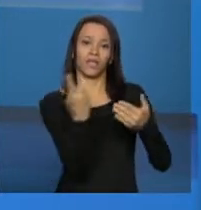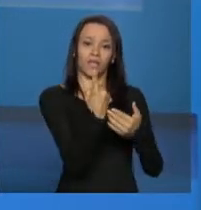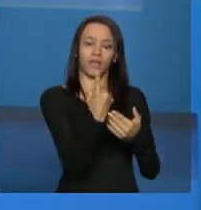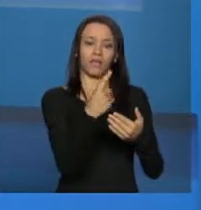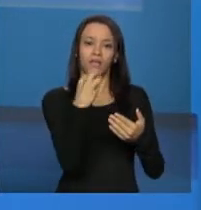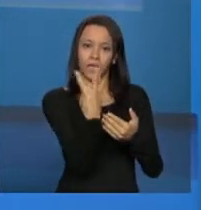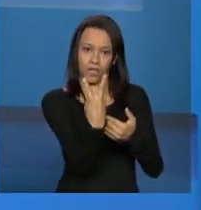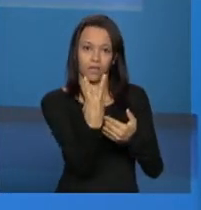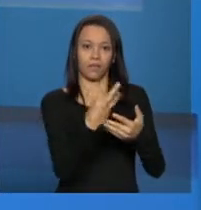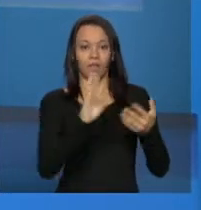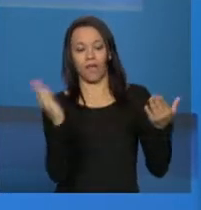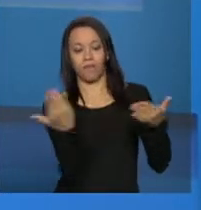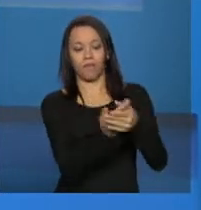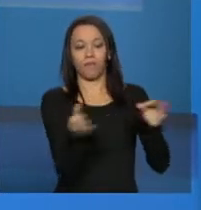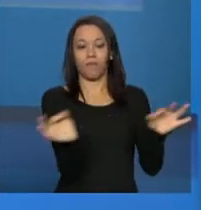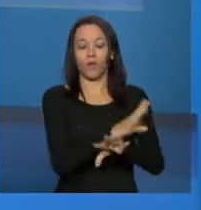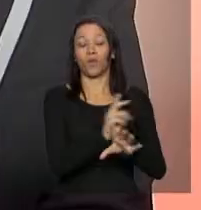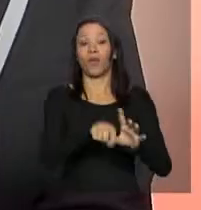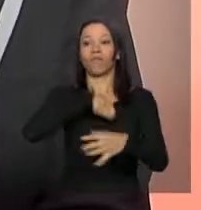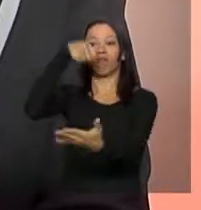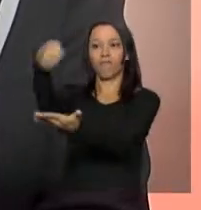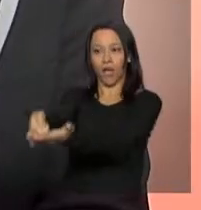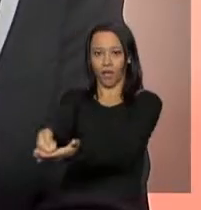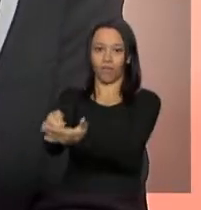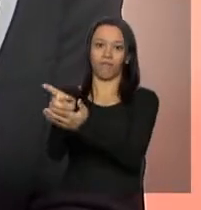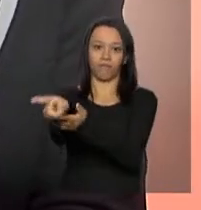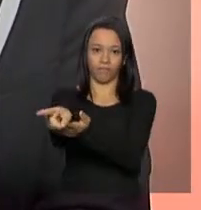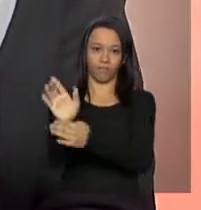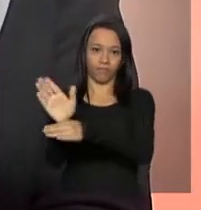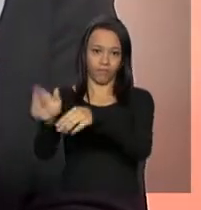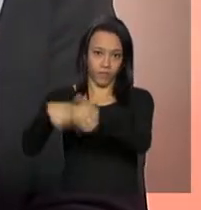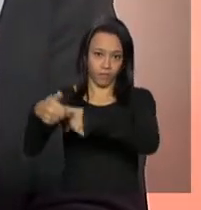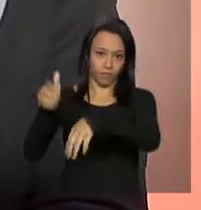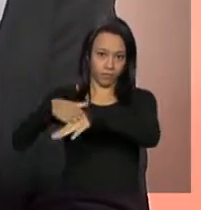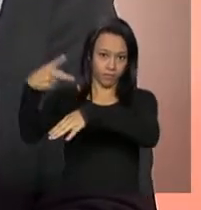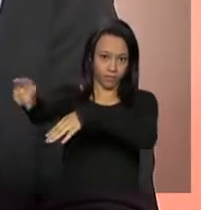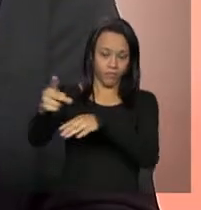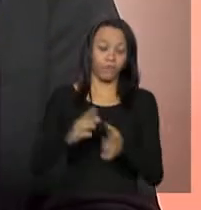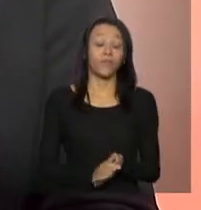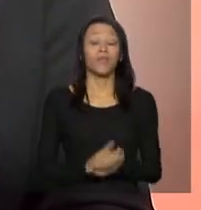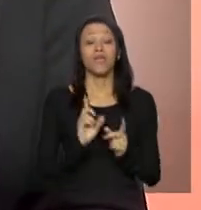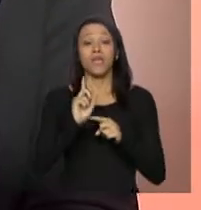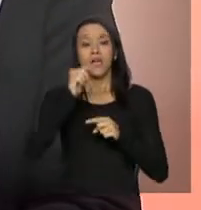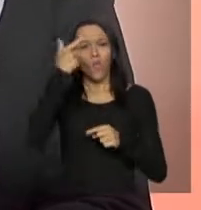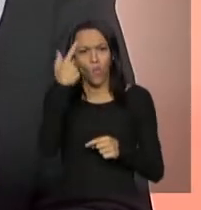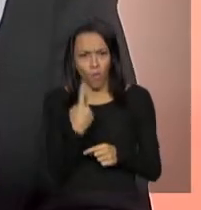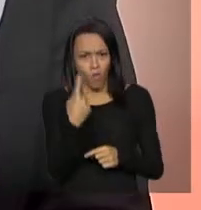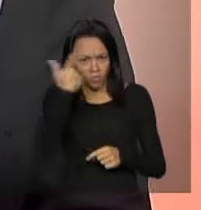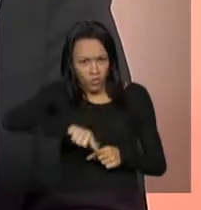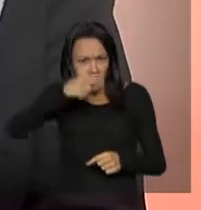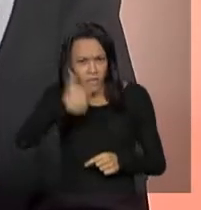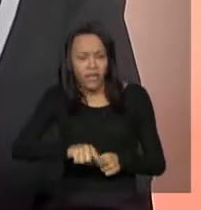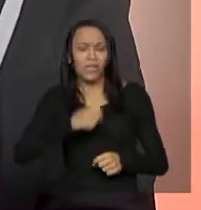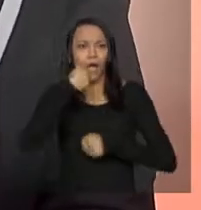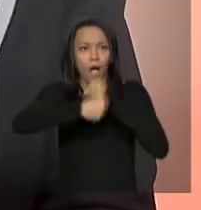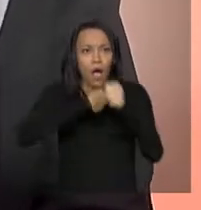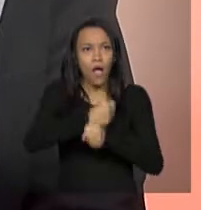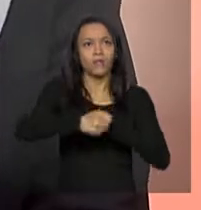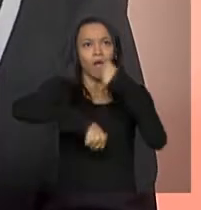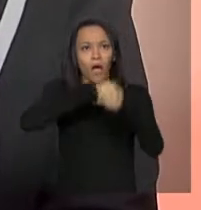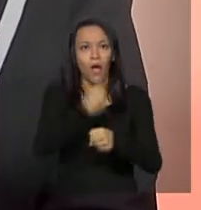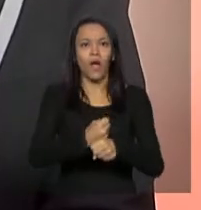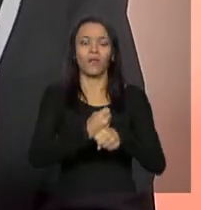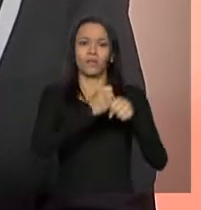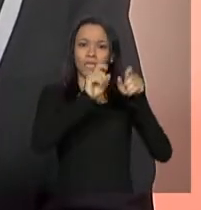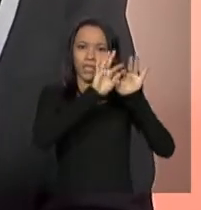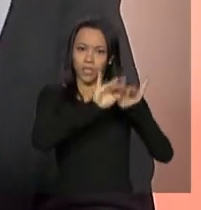o cadastro vai estar concluído pra pagamento. Agora, Miriam, uma vez que fez esse cadastro, ele precisa ser renovado de ano em ano? Como é que vocês fazem